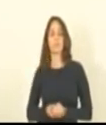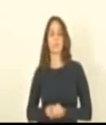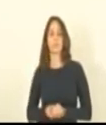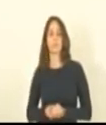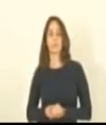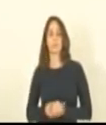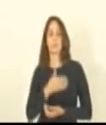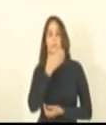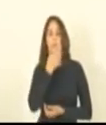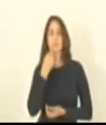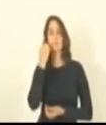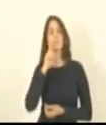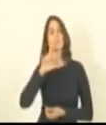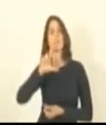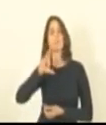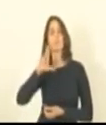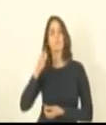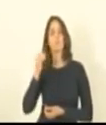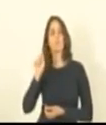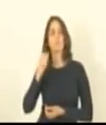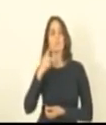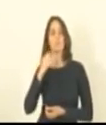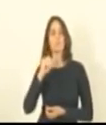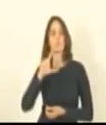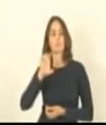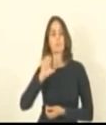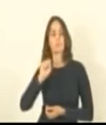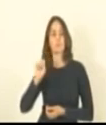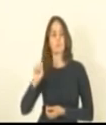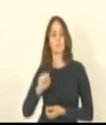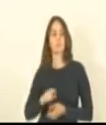Lucas Polesi deputado Zé Preto